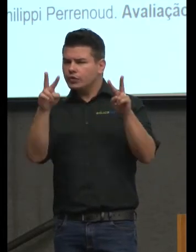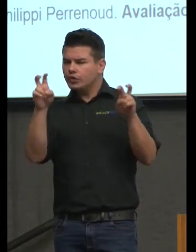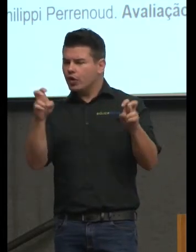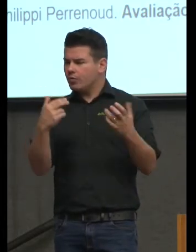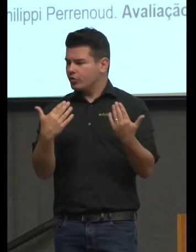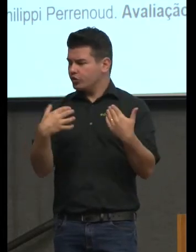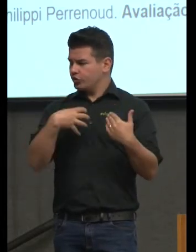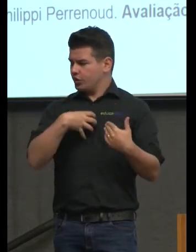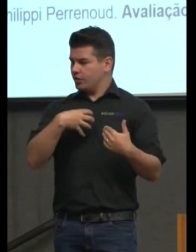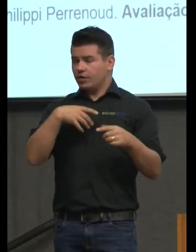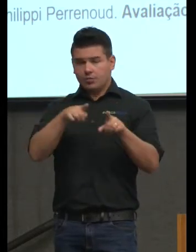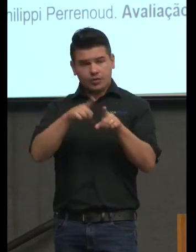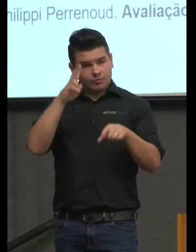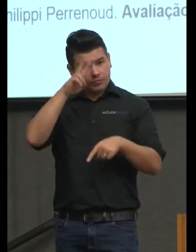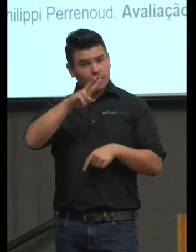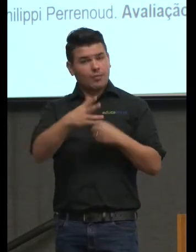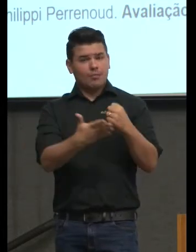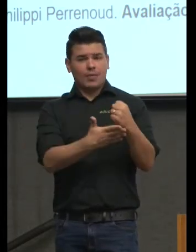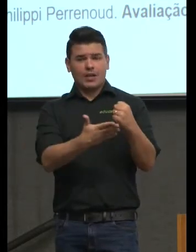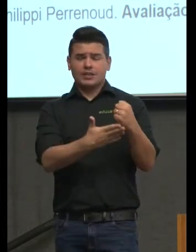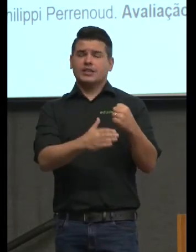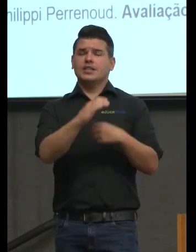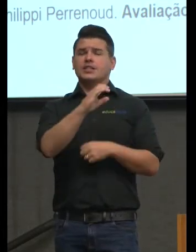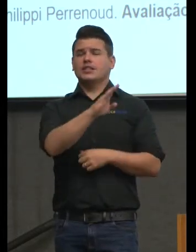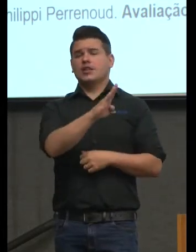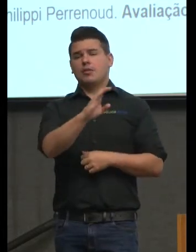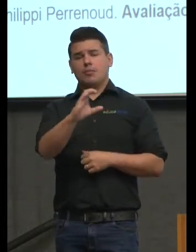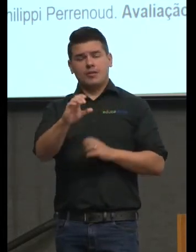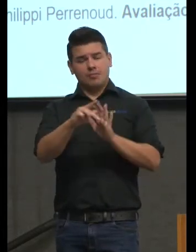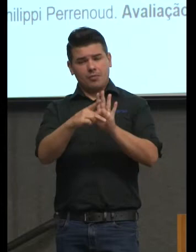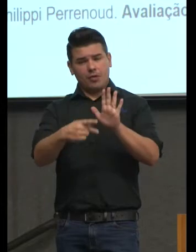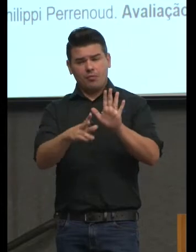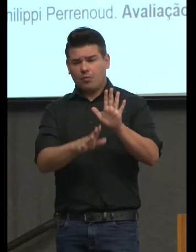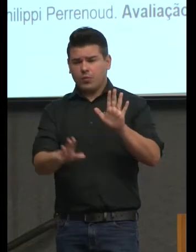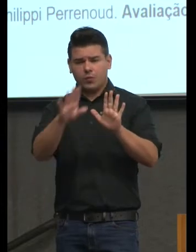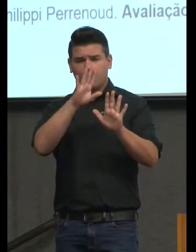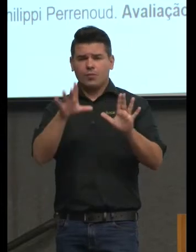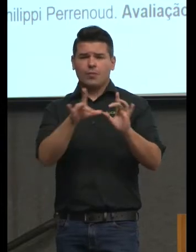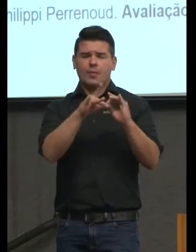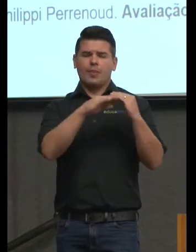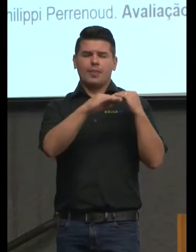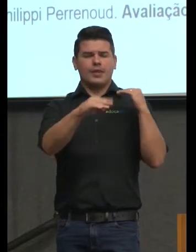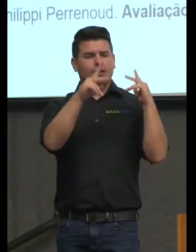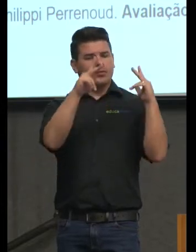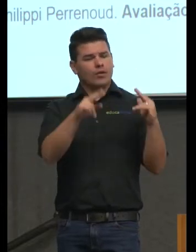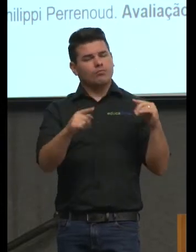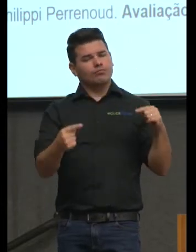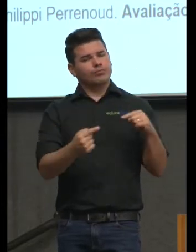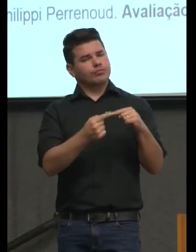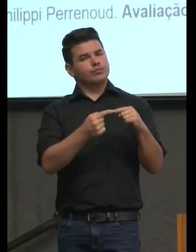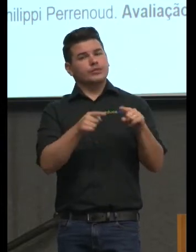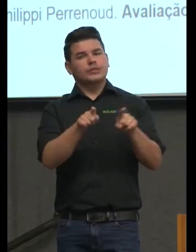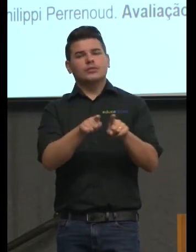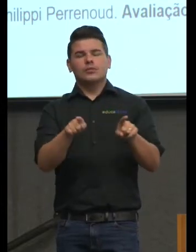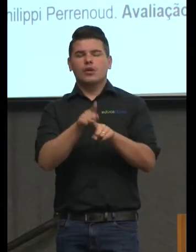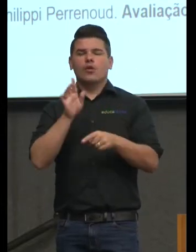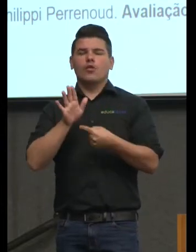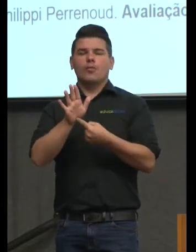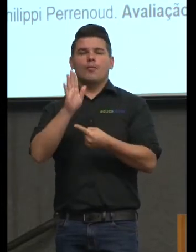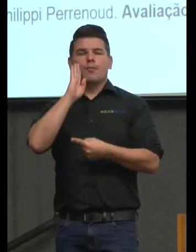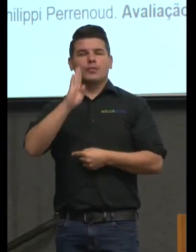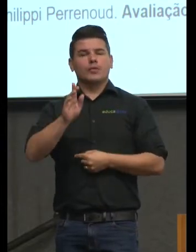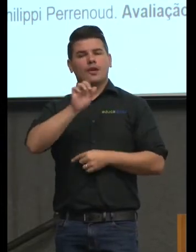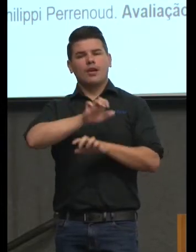e a lembrança de que a base nacional curricular comum traz essa associação e com isso ela coloca